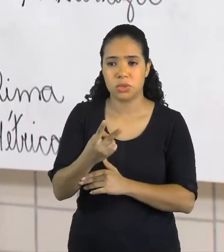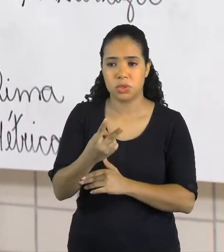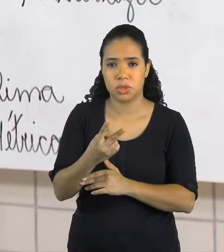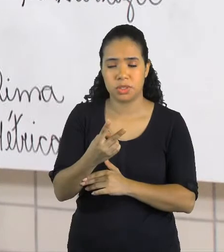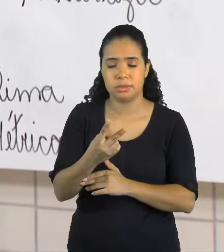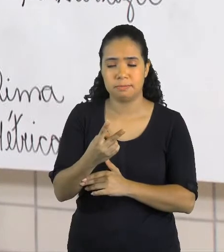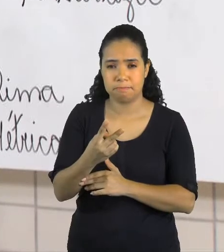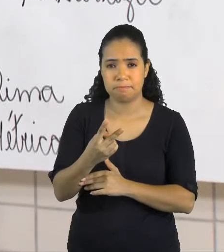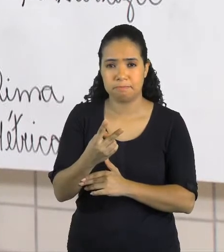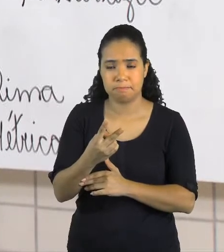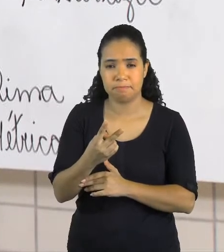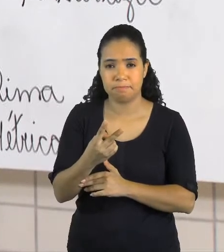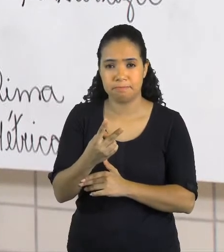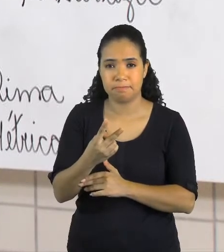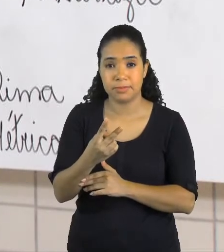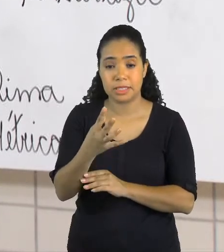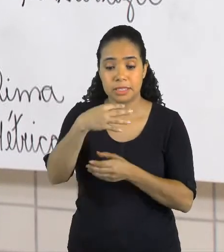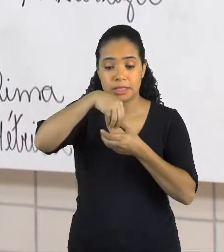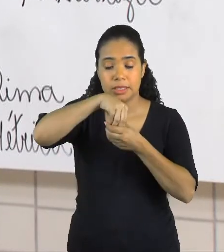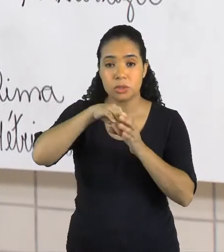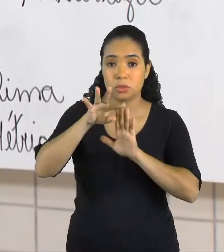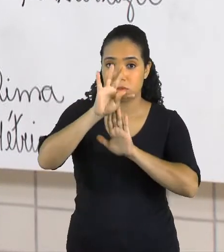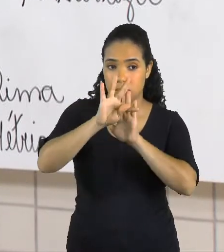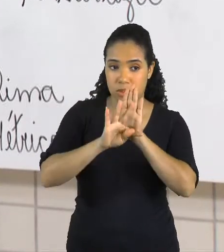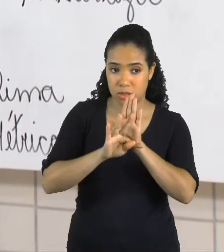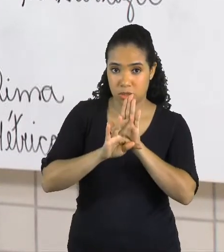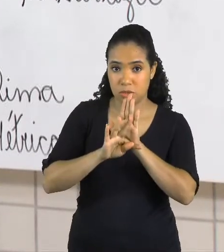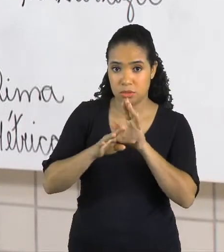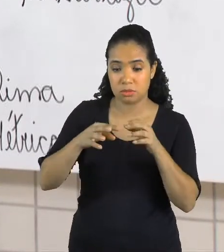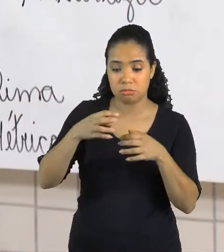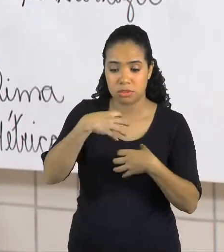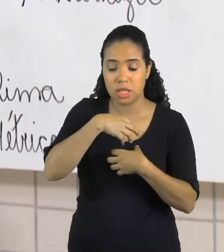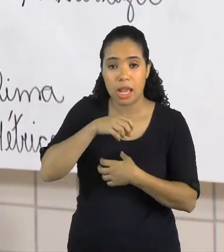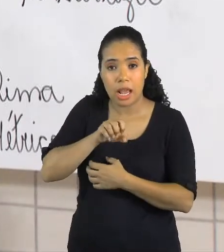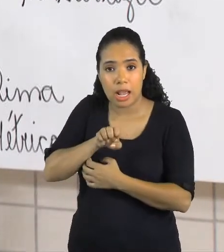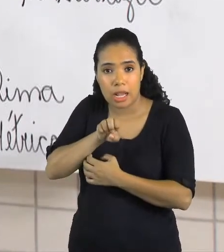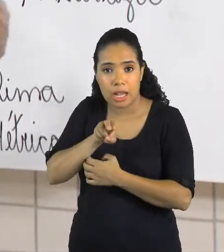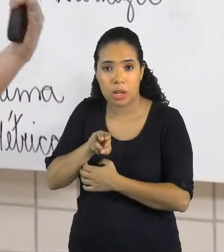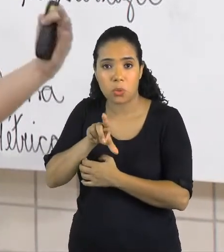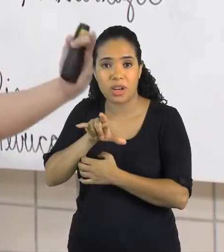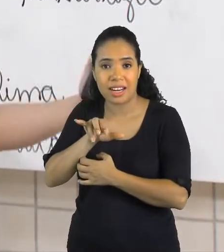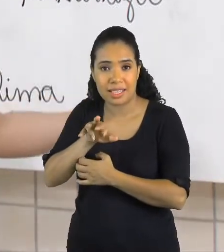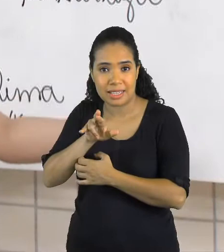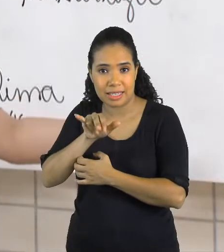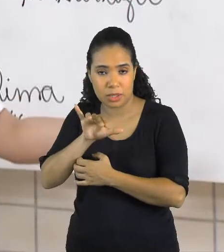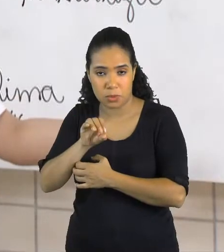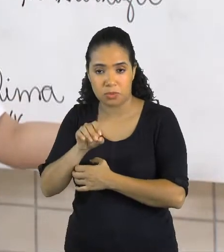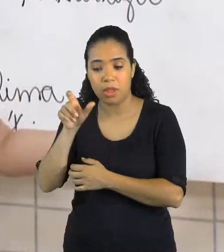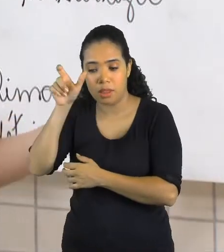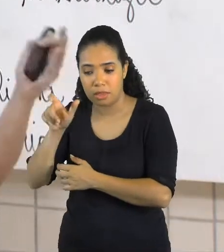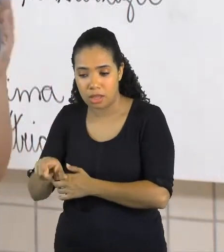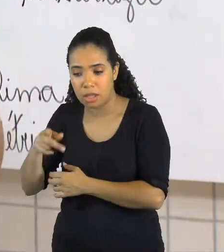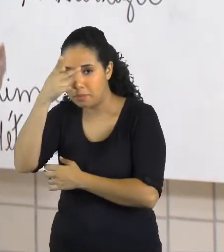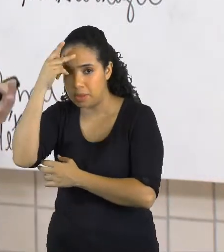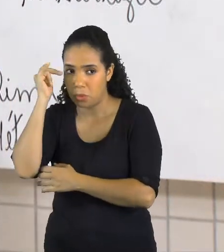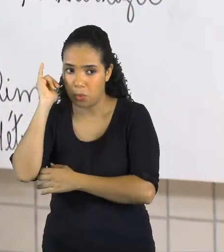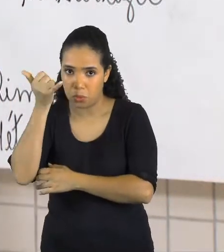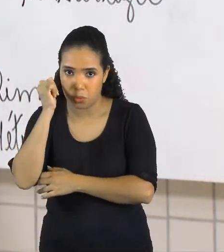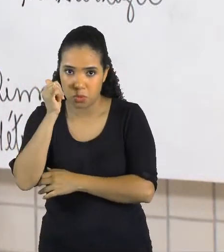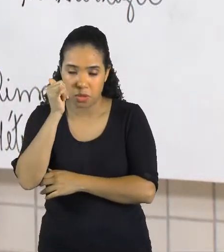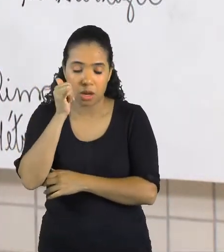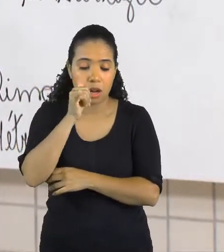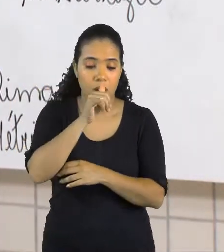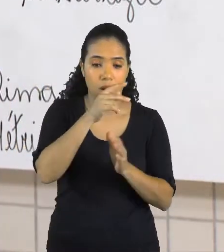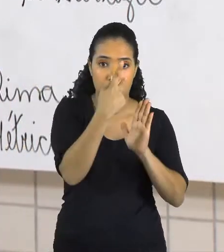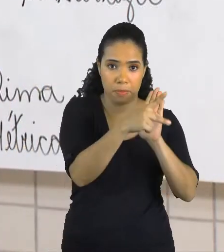voz do poema. O eu lírico é a voz do poema. Na narrativa tem o narrador, no poema nós